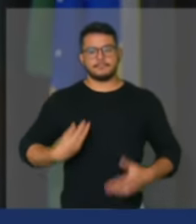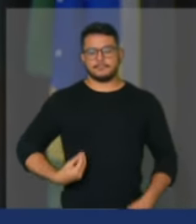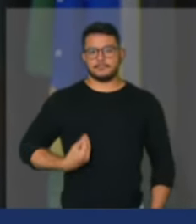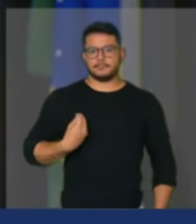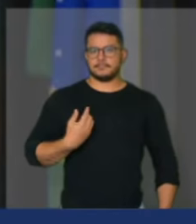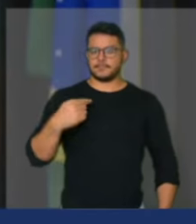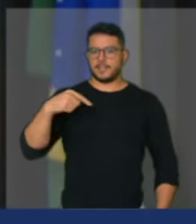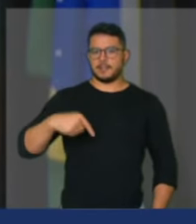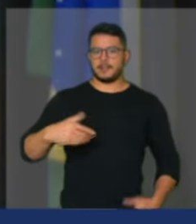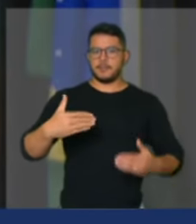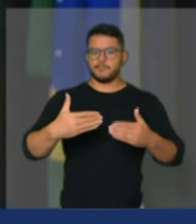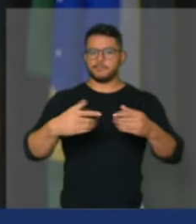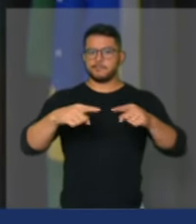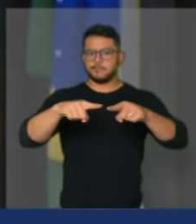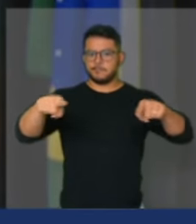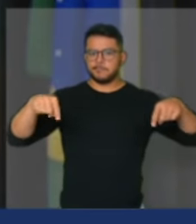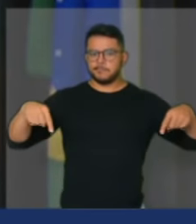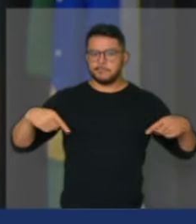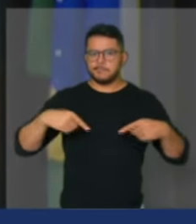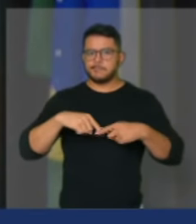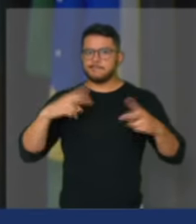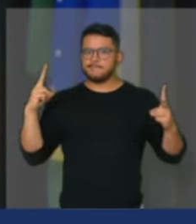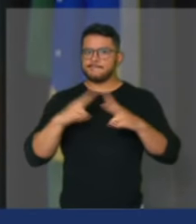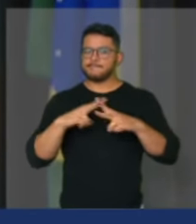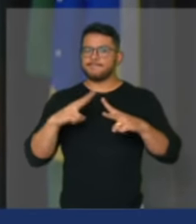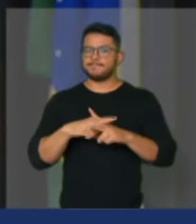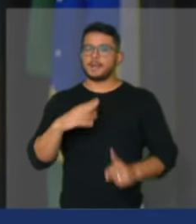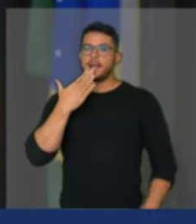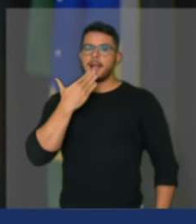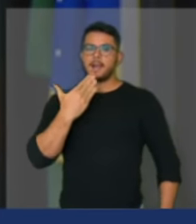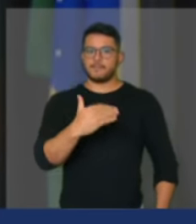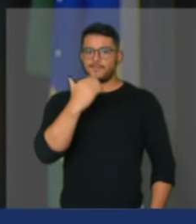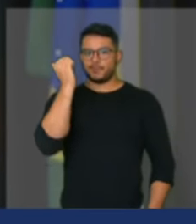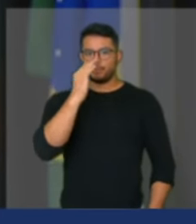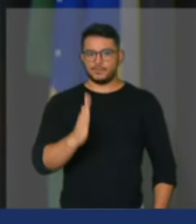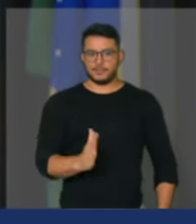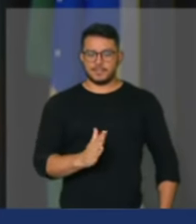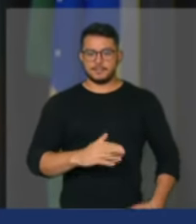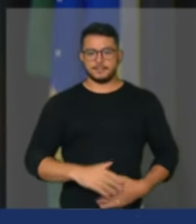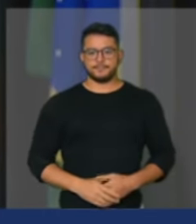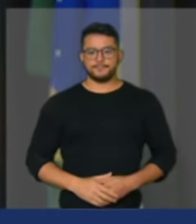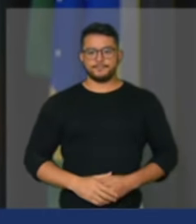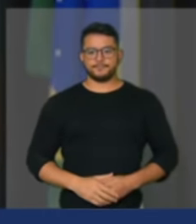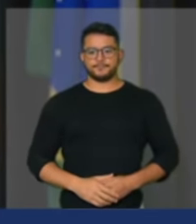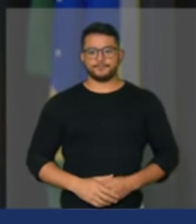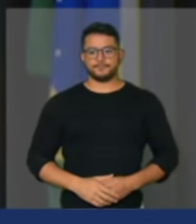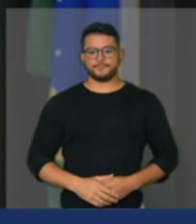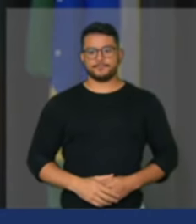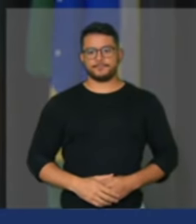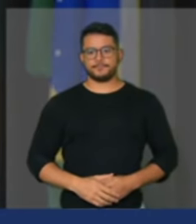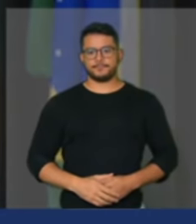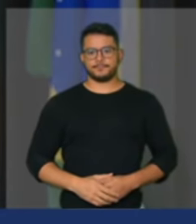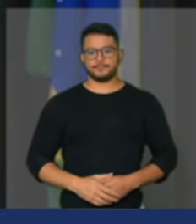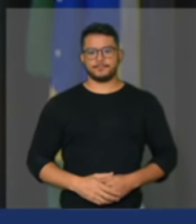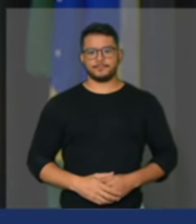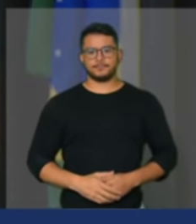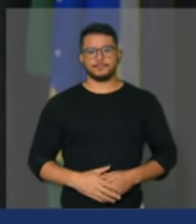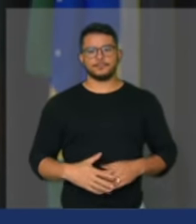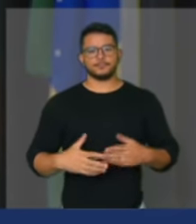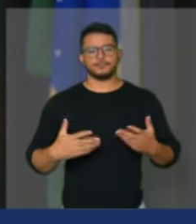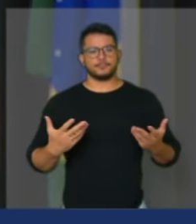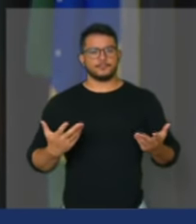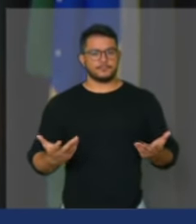onde eu luto defendendo o Brasil quero dizer aqui o que eu recebo de